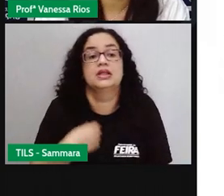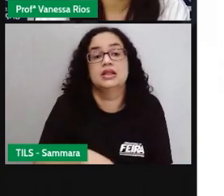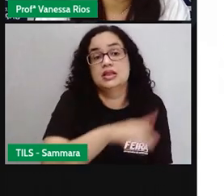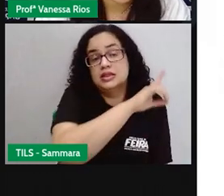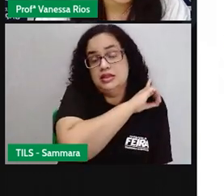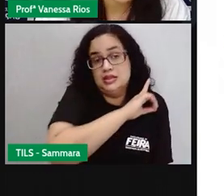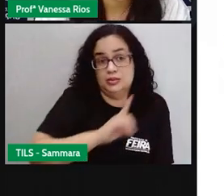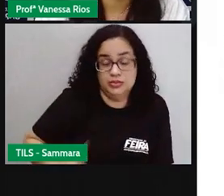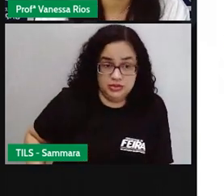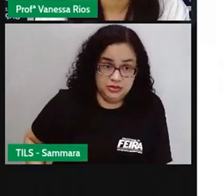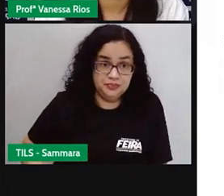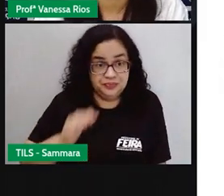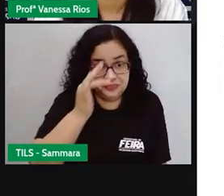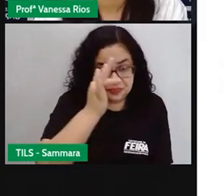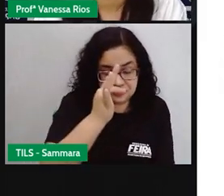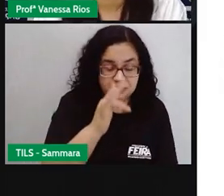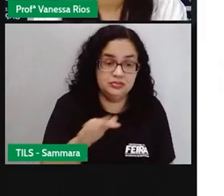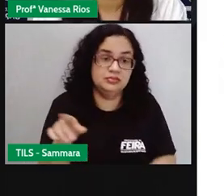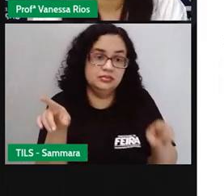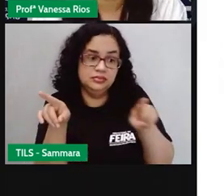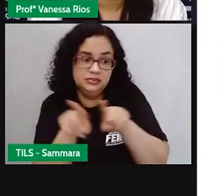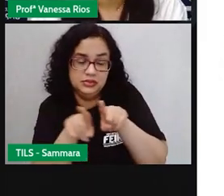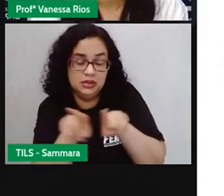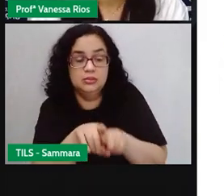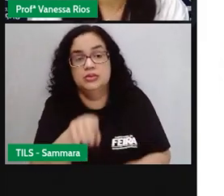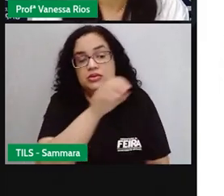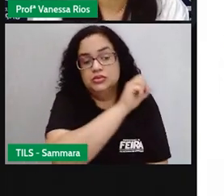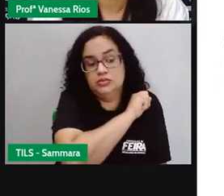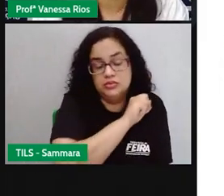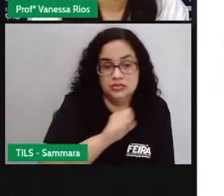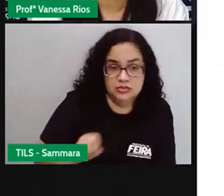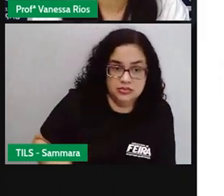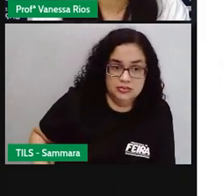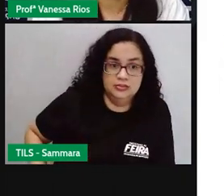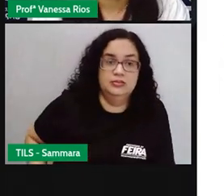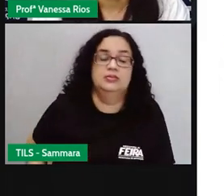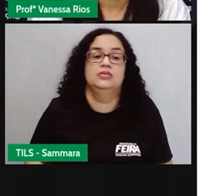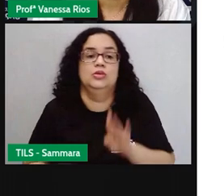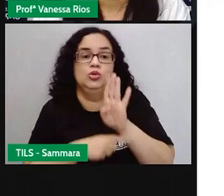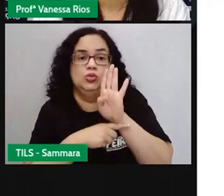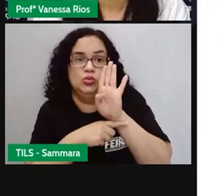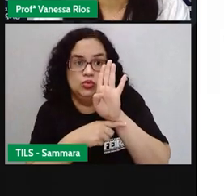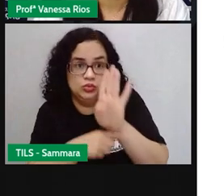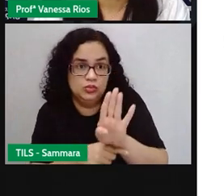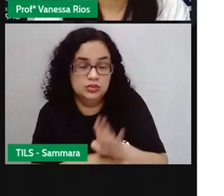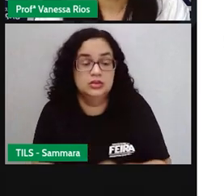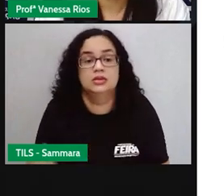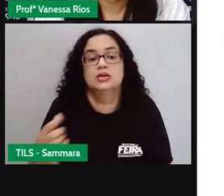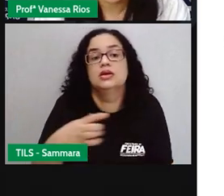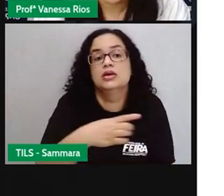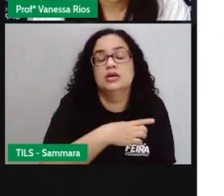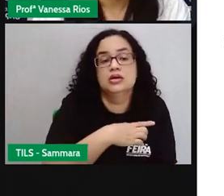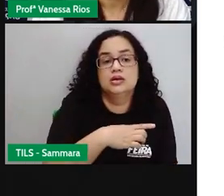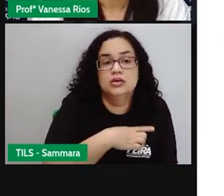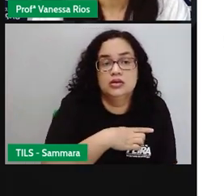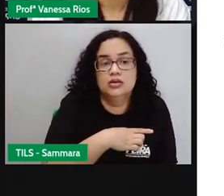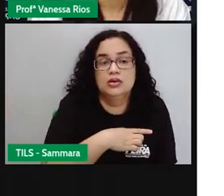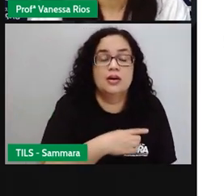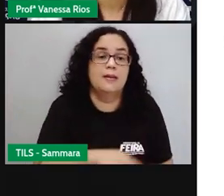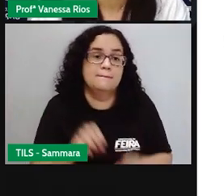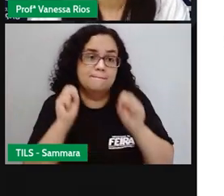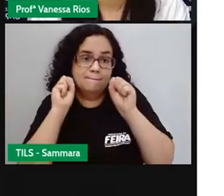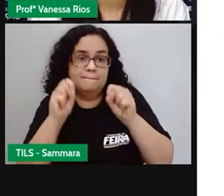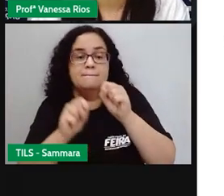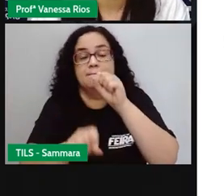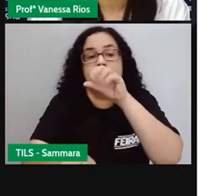deputados federais e também entre os senadores que vão ajudar aí e vão formar, compor o